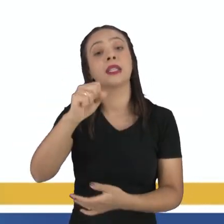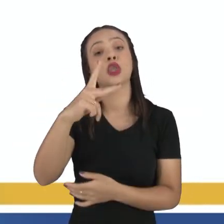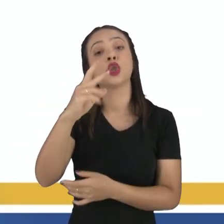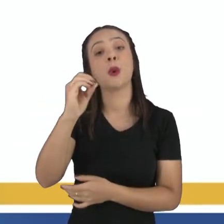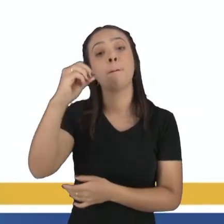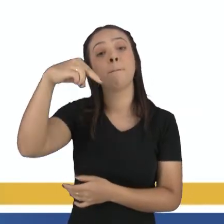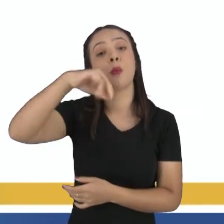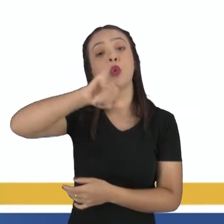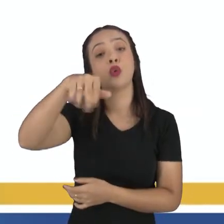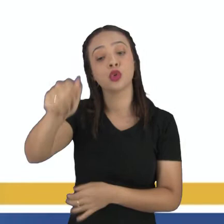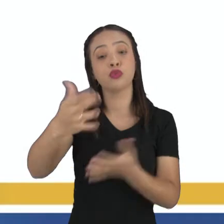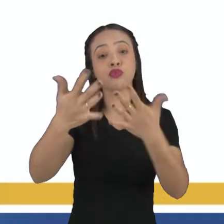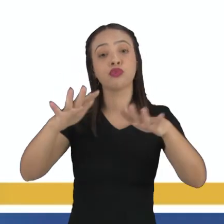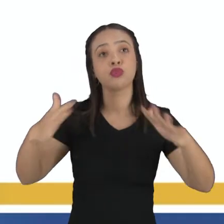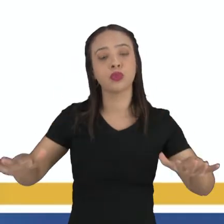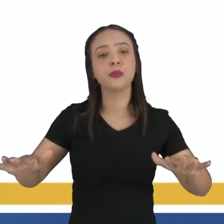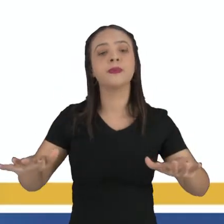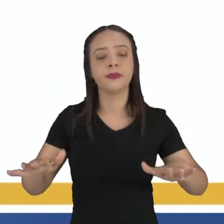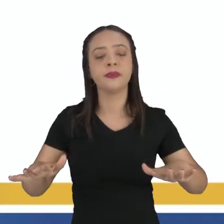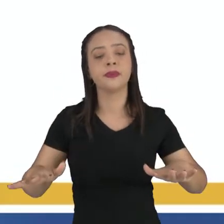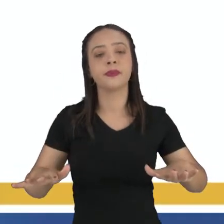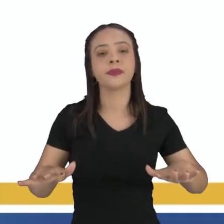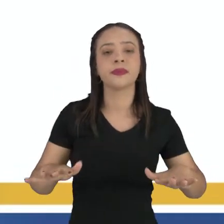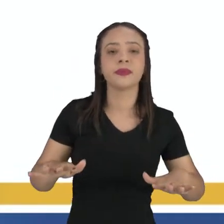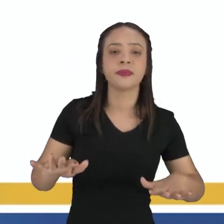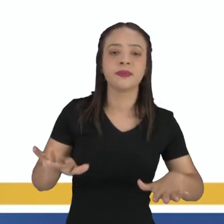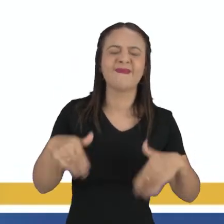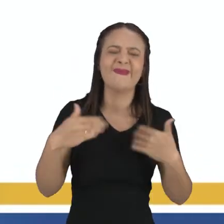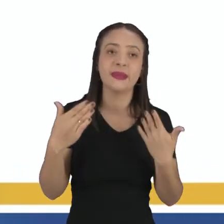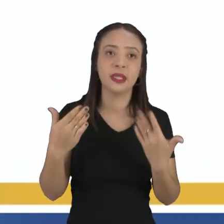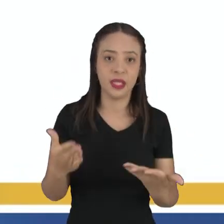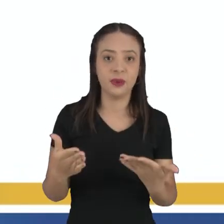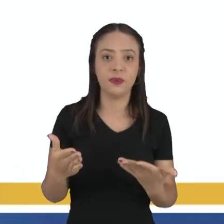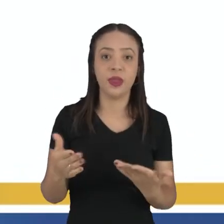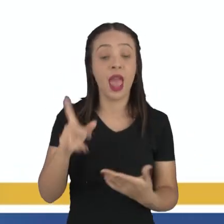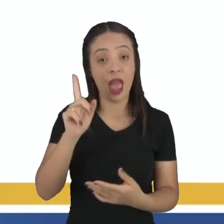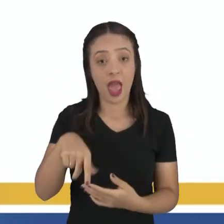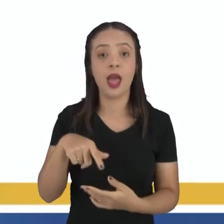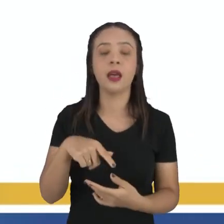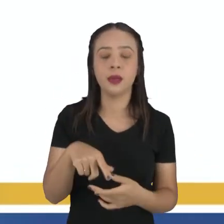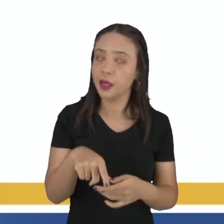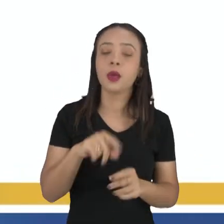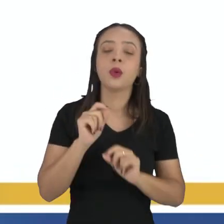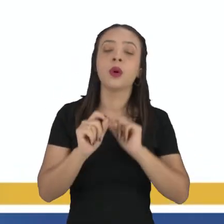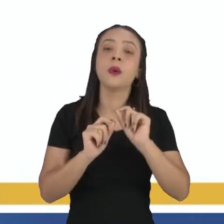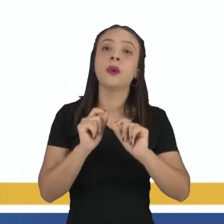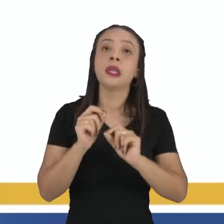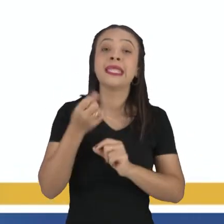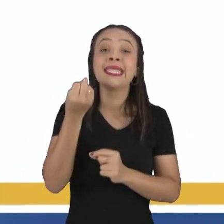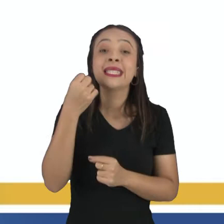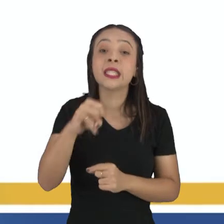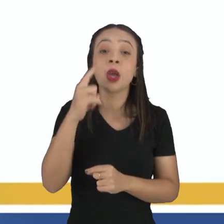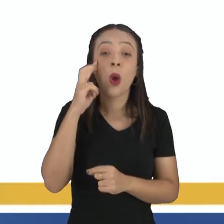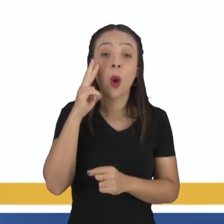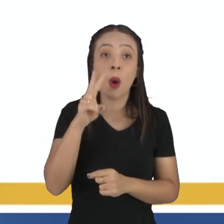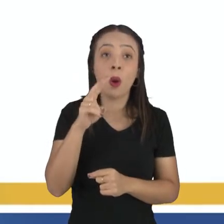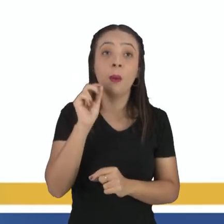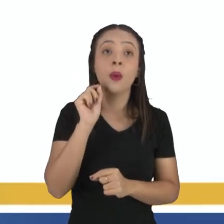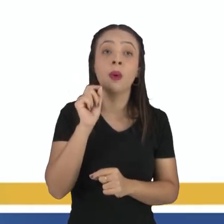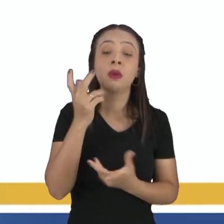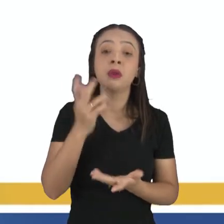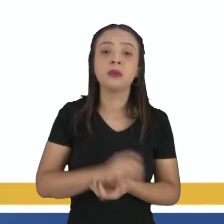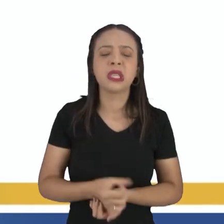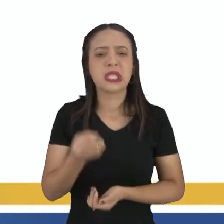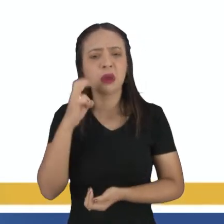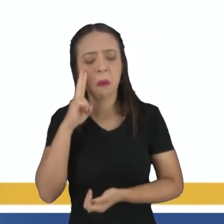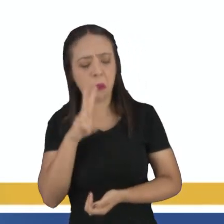Só que ali ele está de forma animada, para chamar a atenção, obviamente. O Bob Esponja é uma esponja do mar. E você olhando bem para a esponja do mar, à primeira